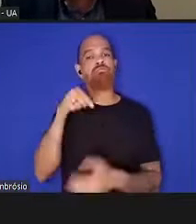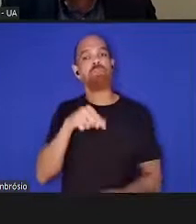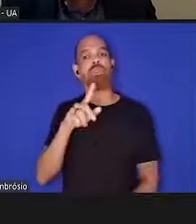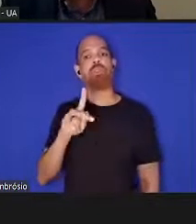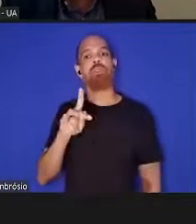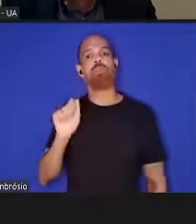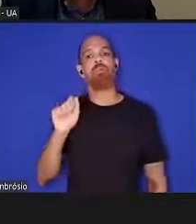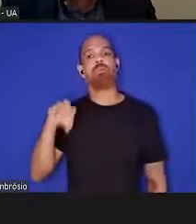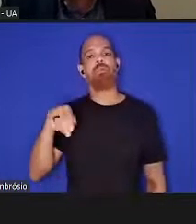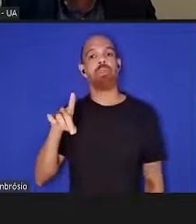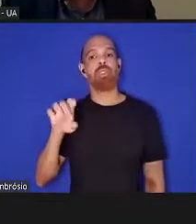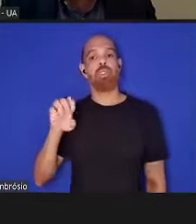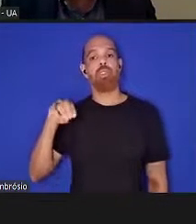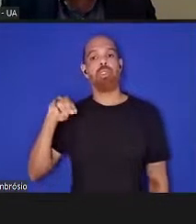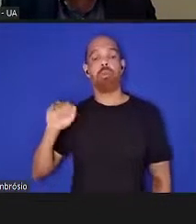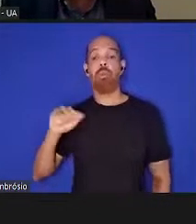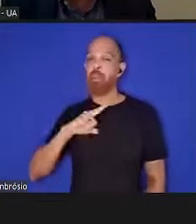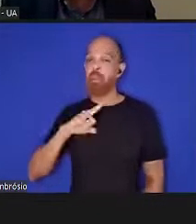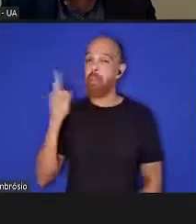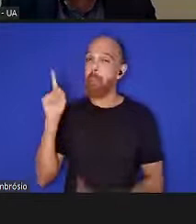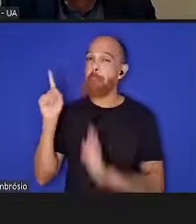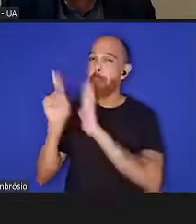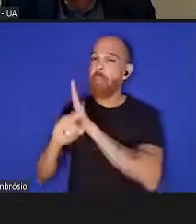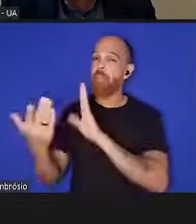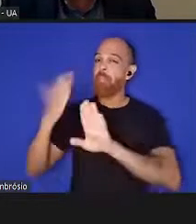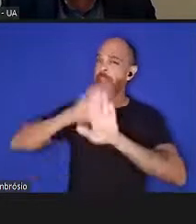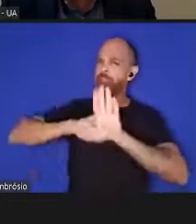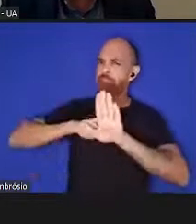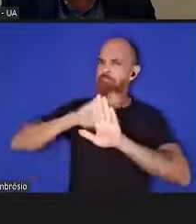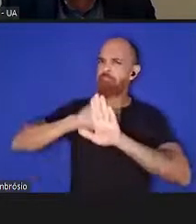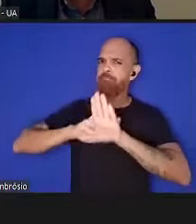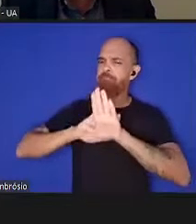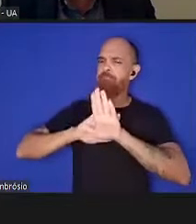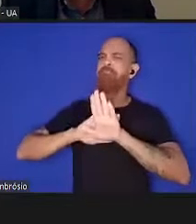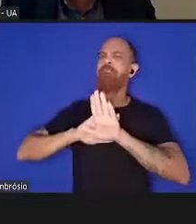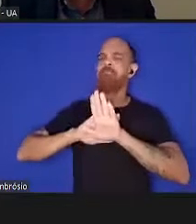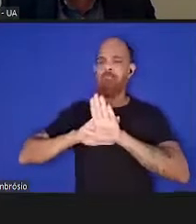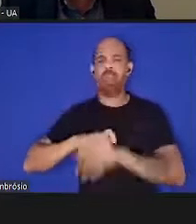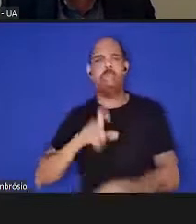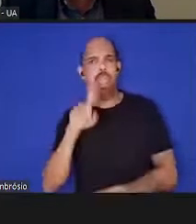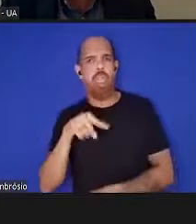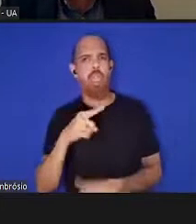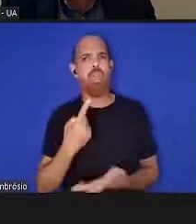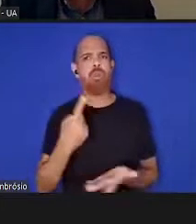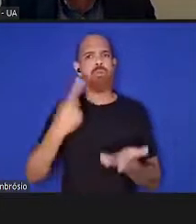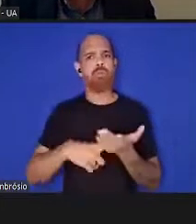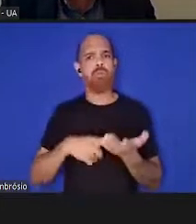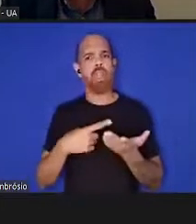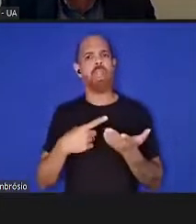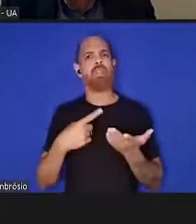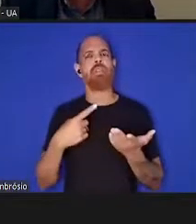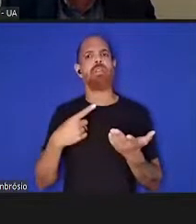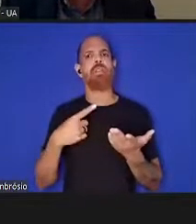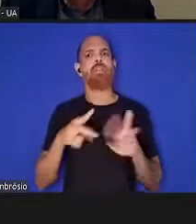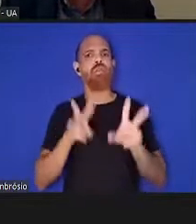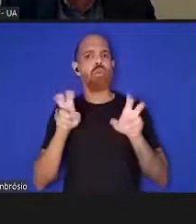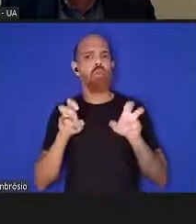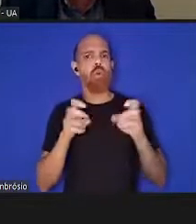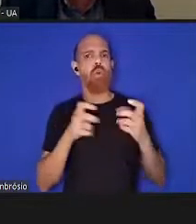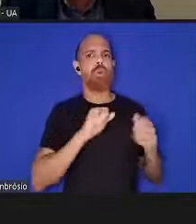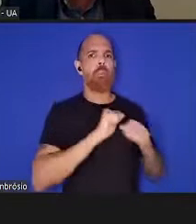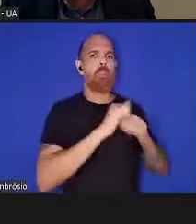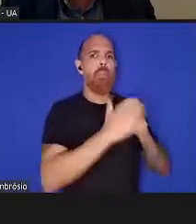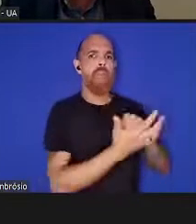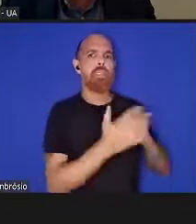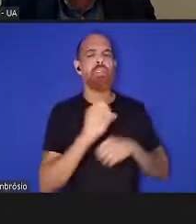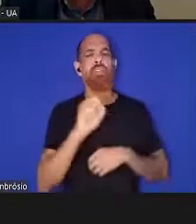pergunta embutida nessa pergunta, que é, é um tratado sobre pandemias ou deve ser um tratado